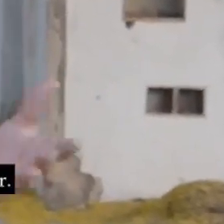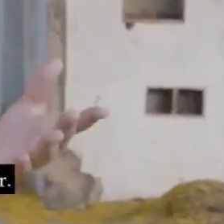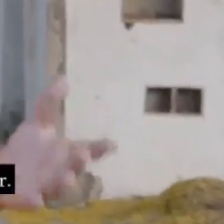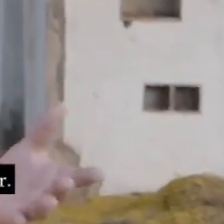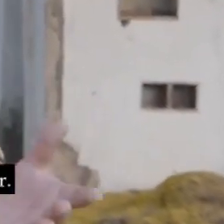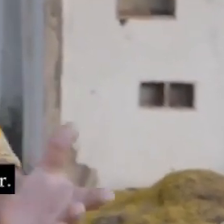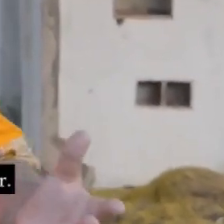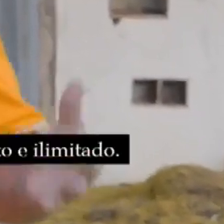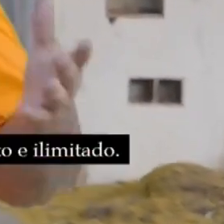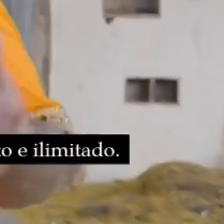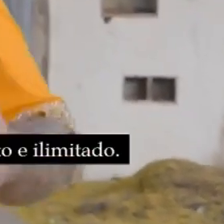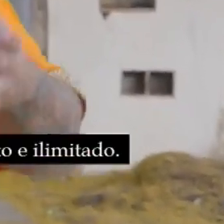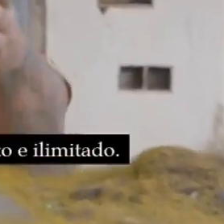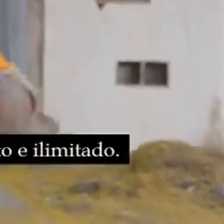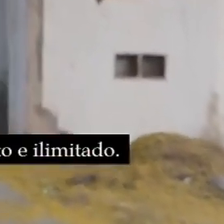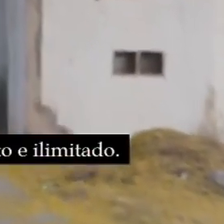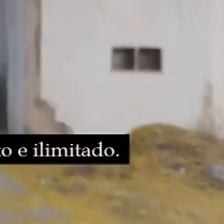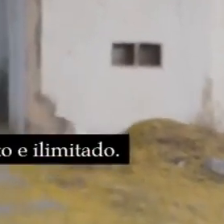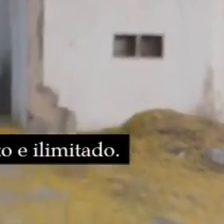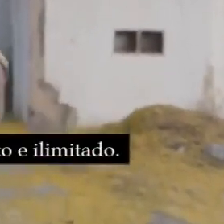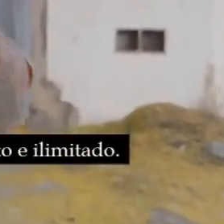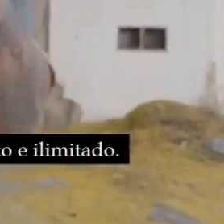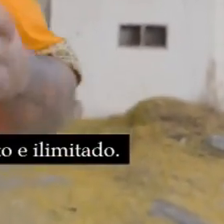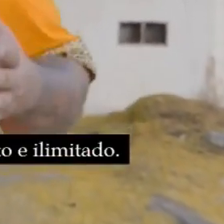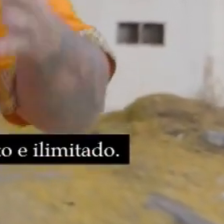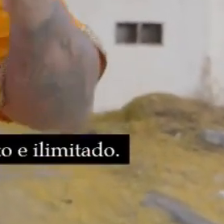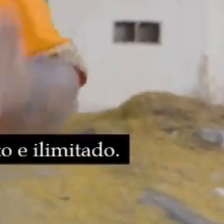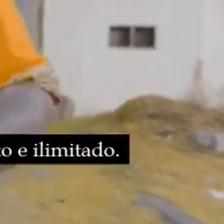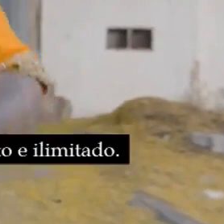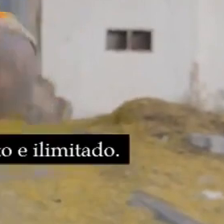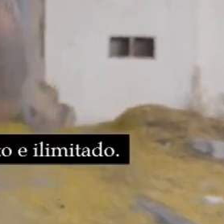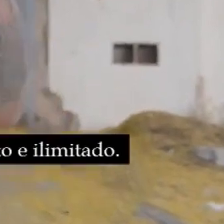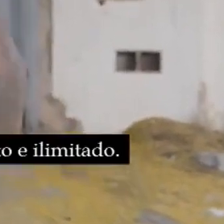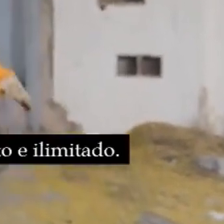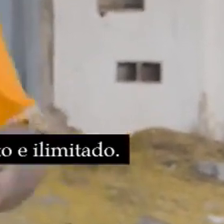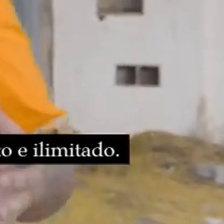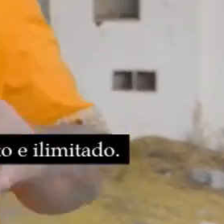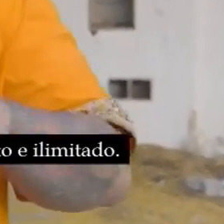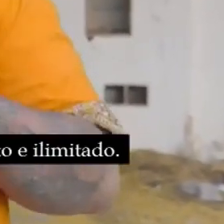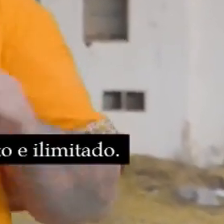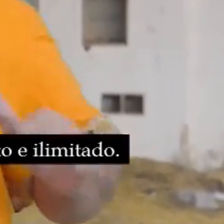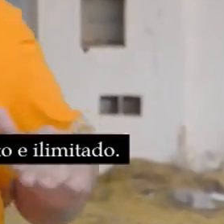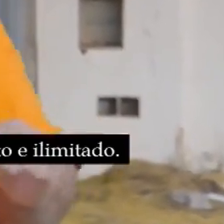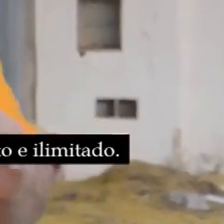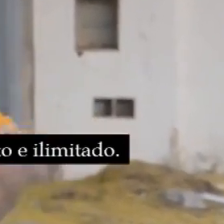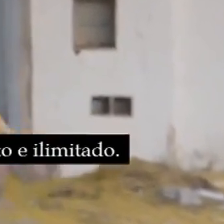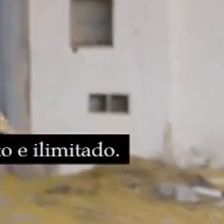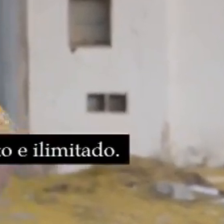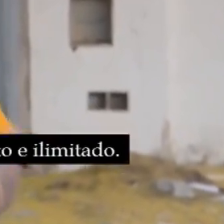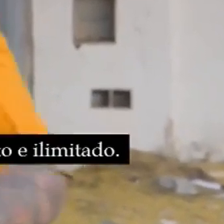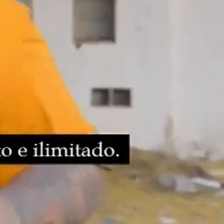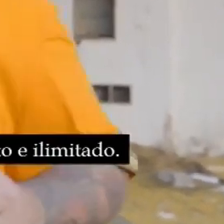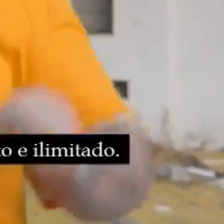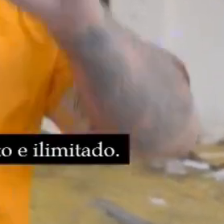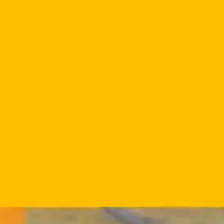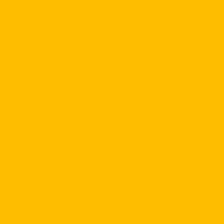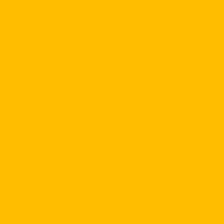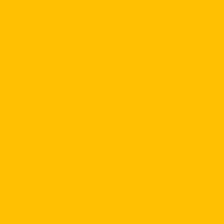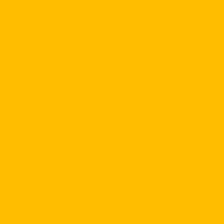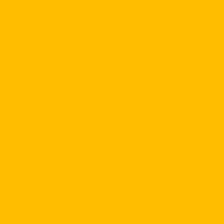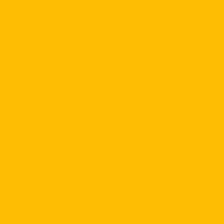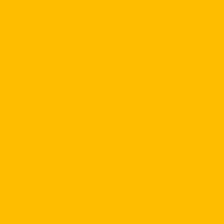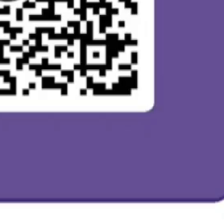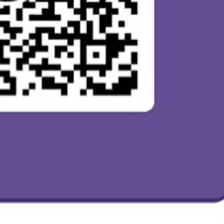efetivo de ir e vir Por isso defendemos um transporte totalmente público, gratuito e ilimitado Vote pessoal